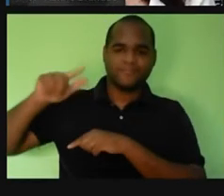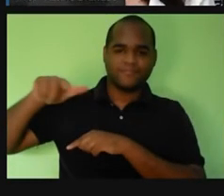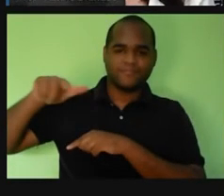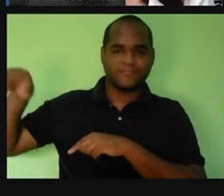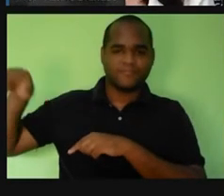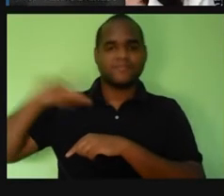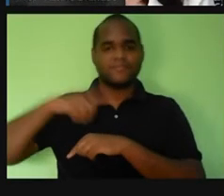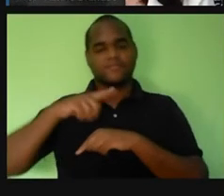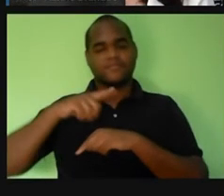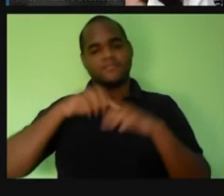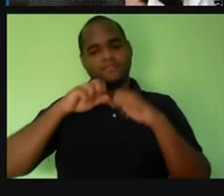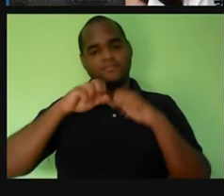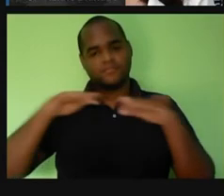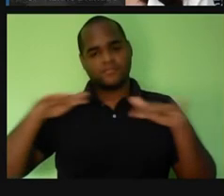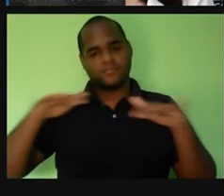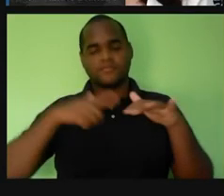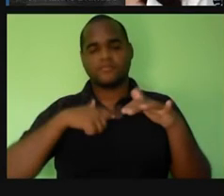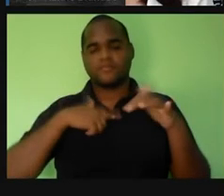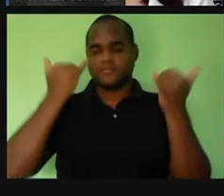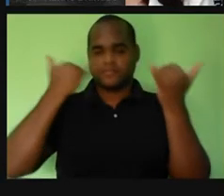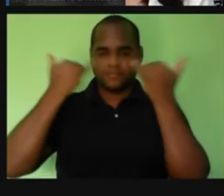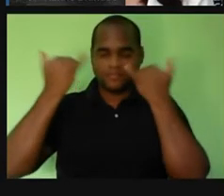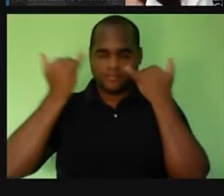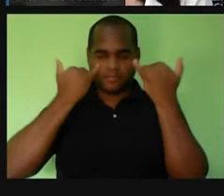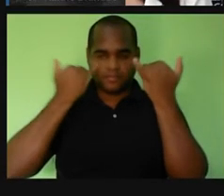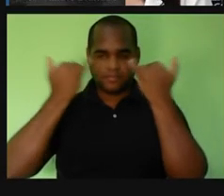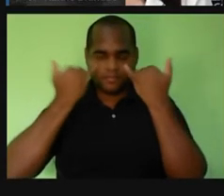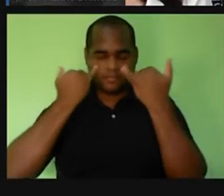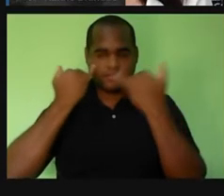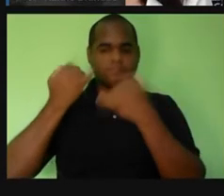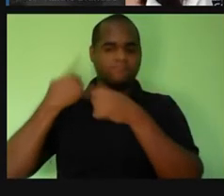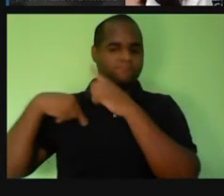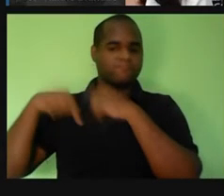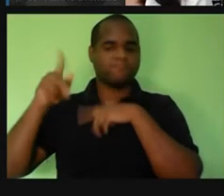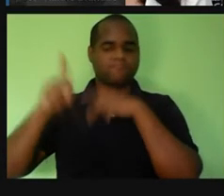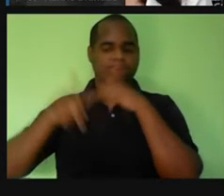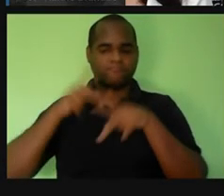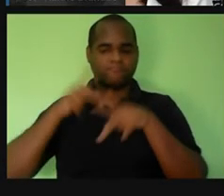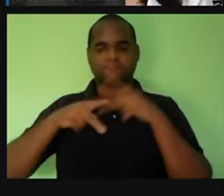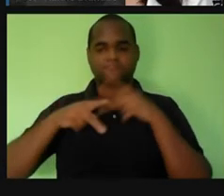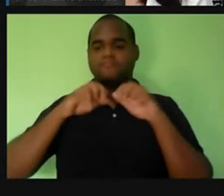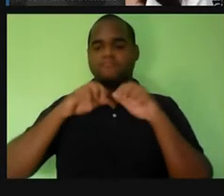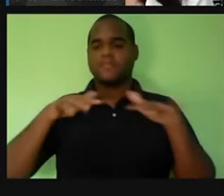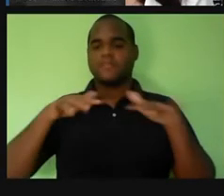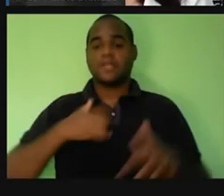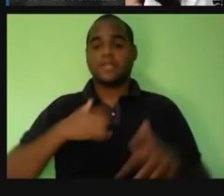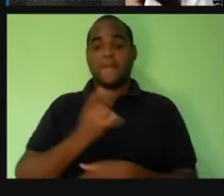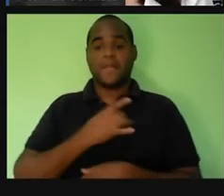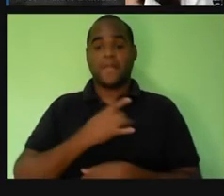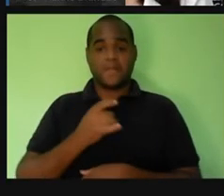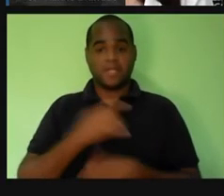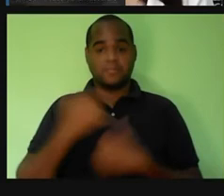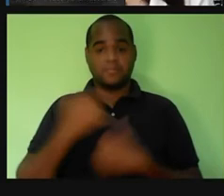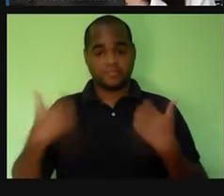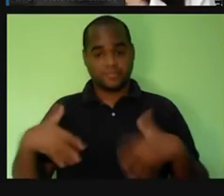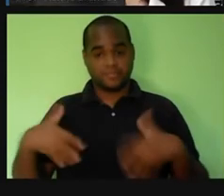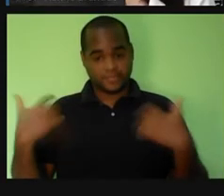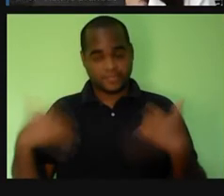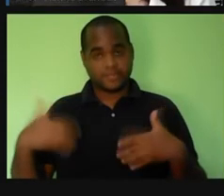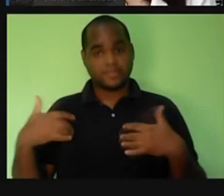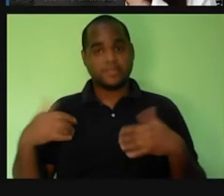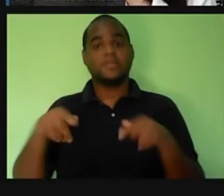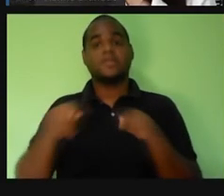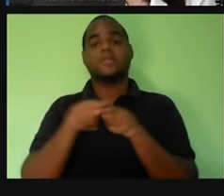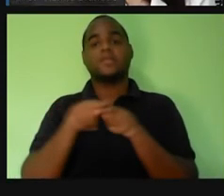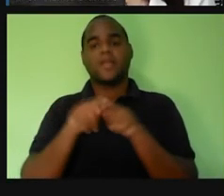A falta de informação da população, o temor com relação à vacina, e a brutalidade da vacinação,